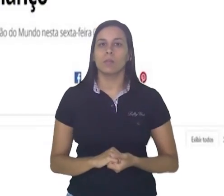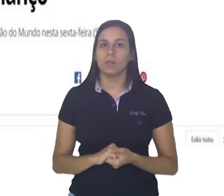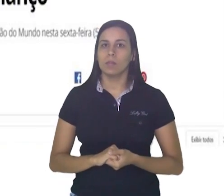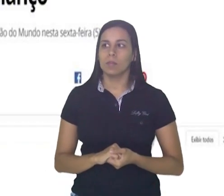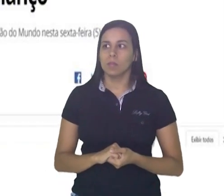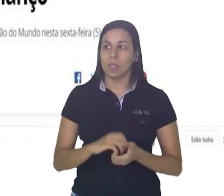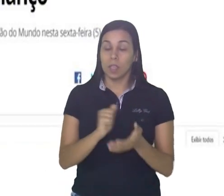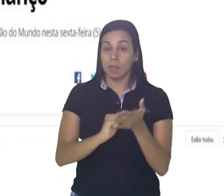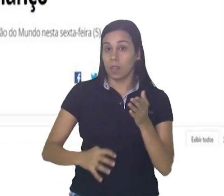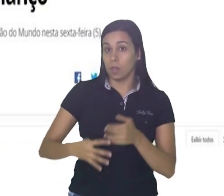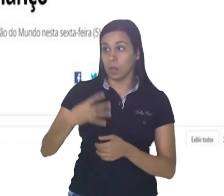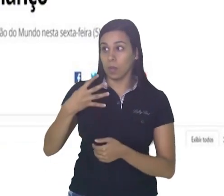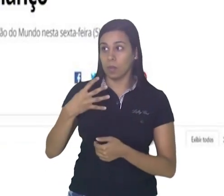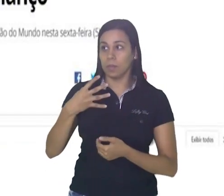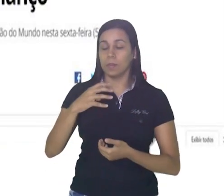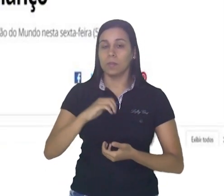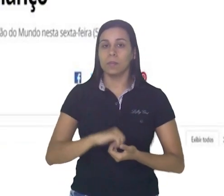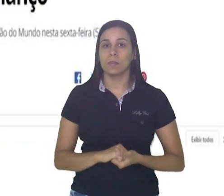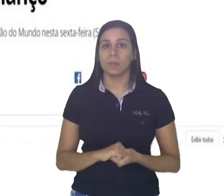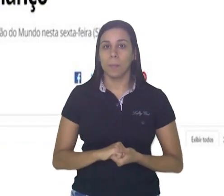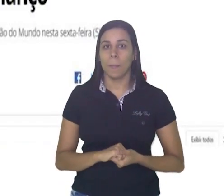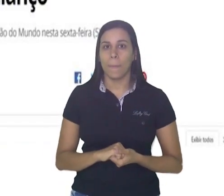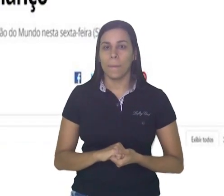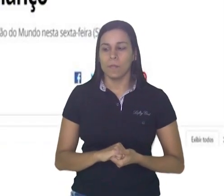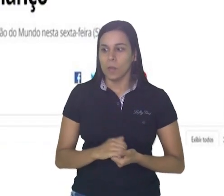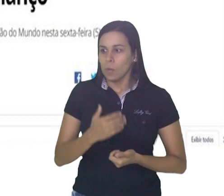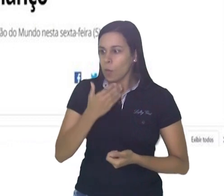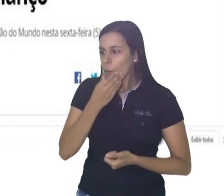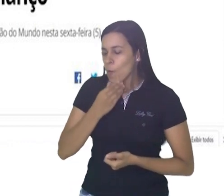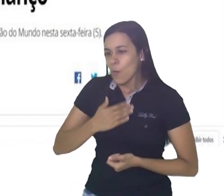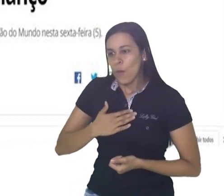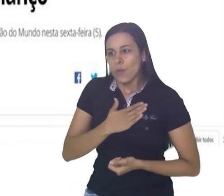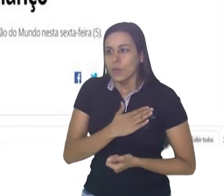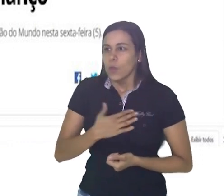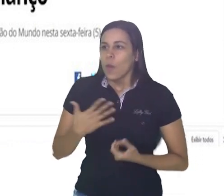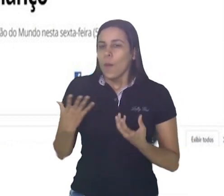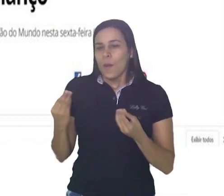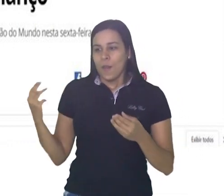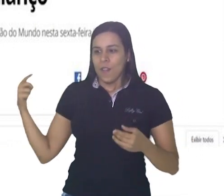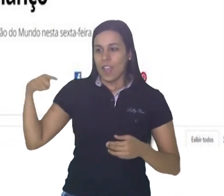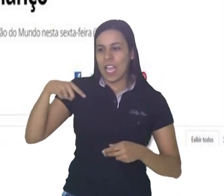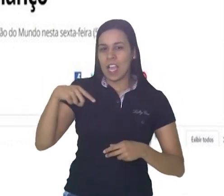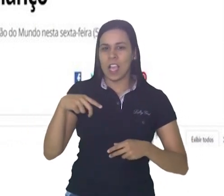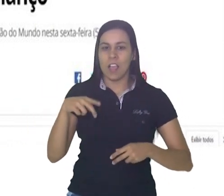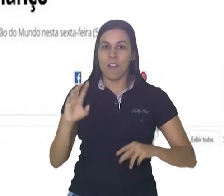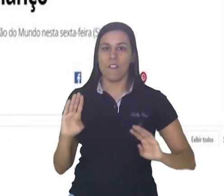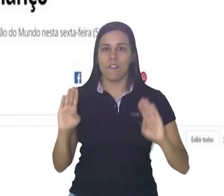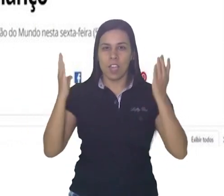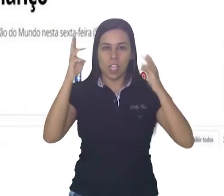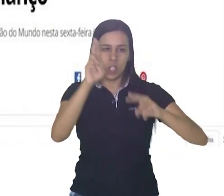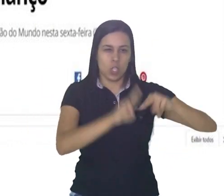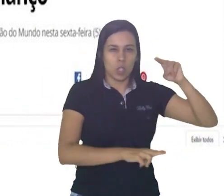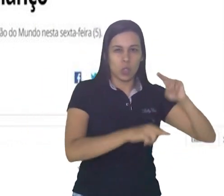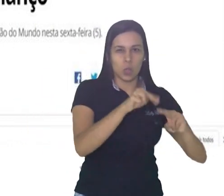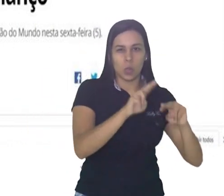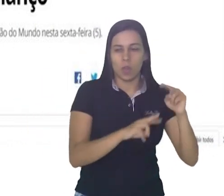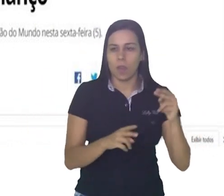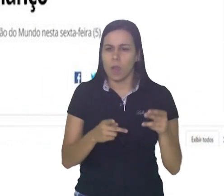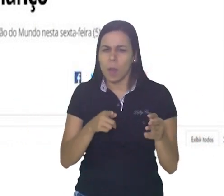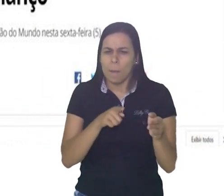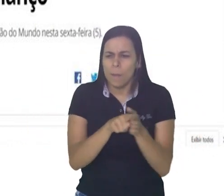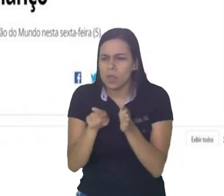Atividade 4. Marcos gostou tanto de participar da festa de São João, que pesquisou